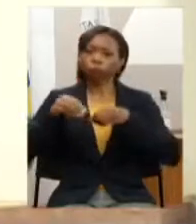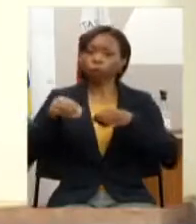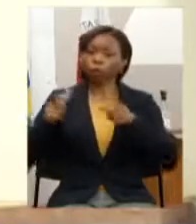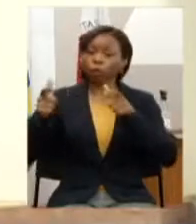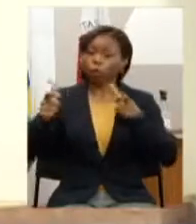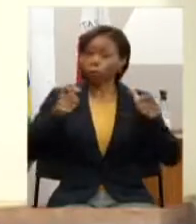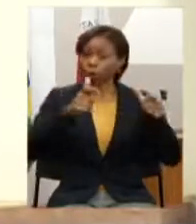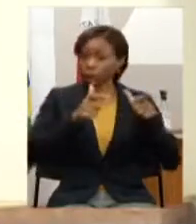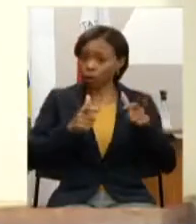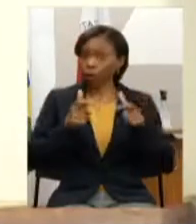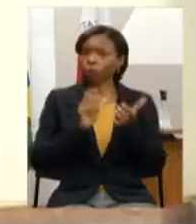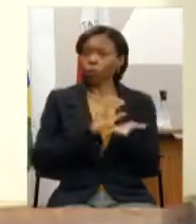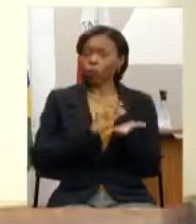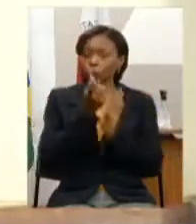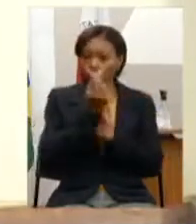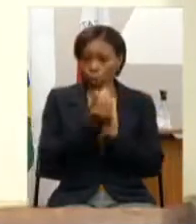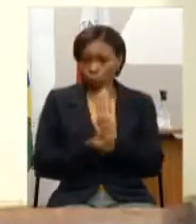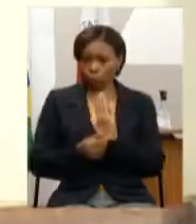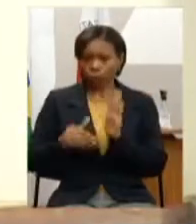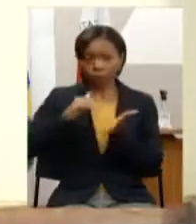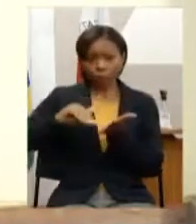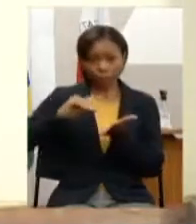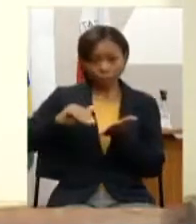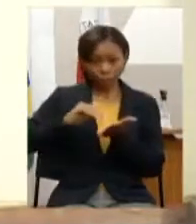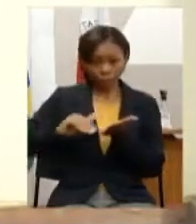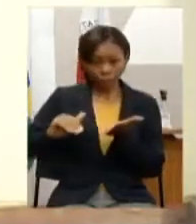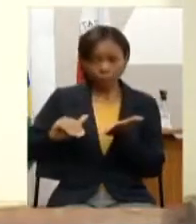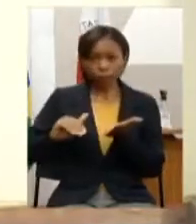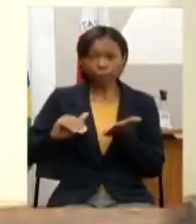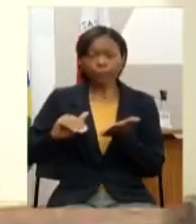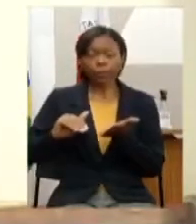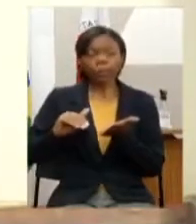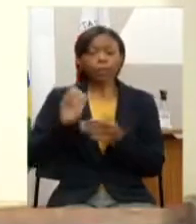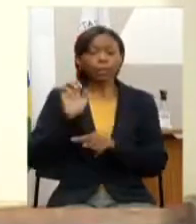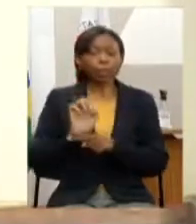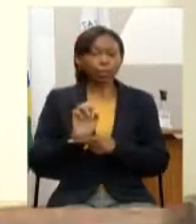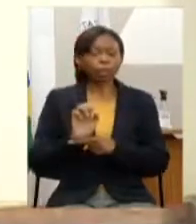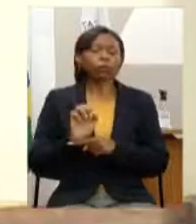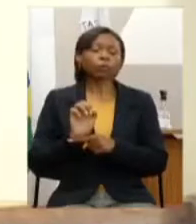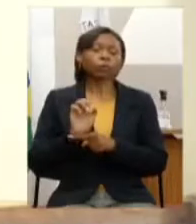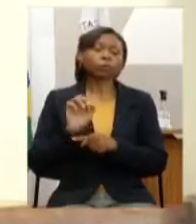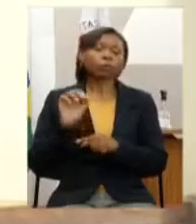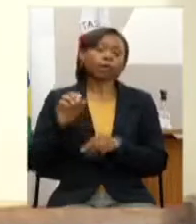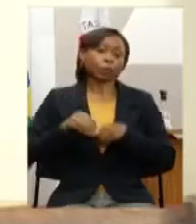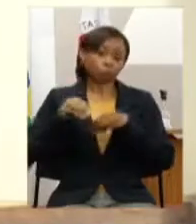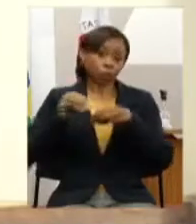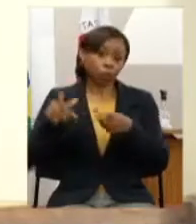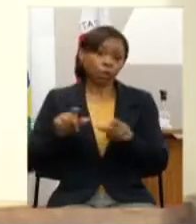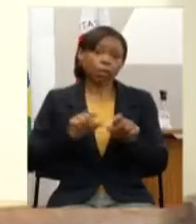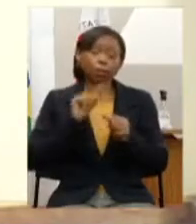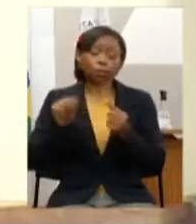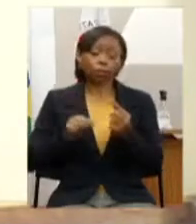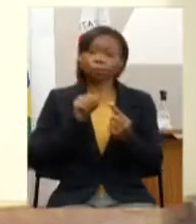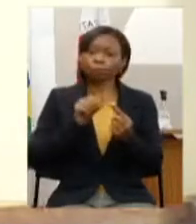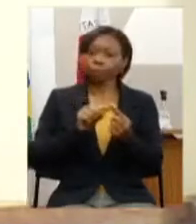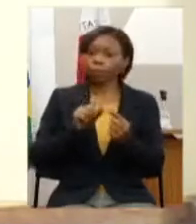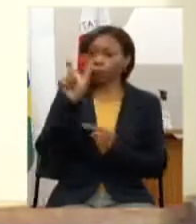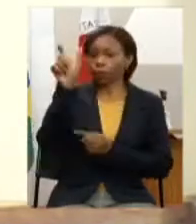orçamentária da Secretaria de Estado de Agricultura e Pecuária e Abastecimento CEAPA com a finalidade de garantir ao produtor